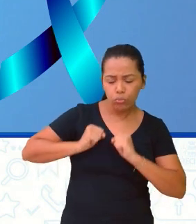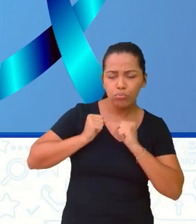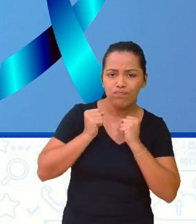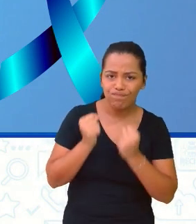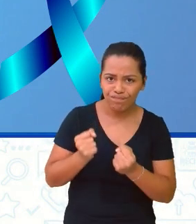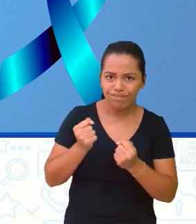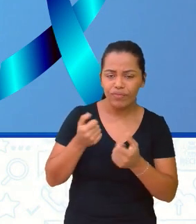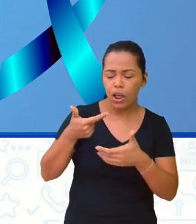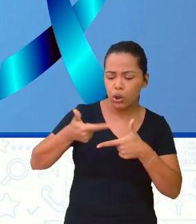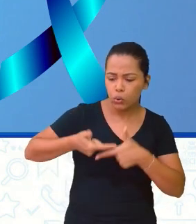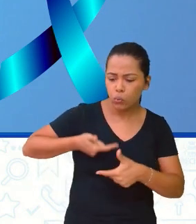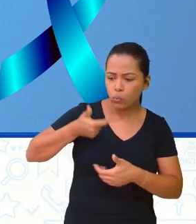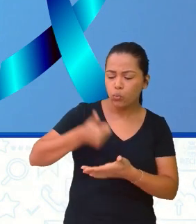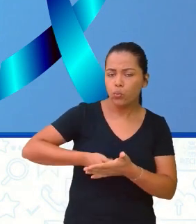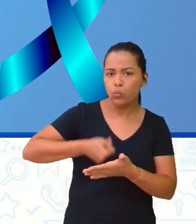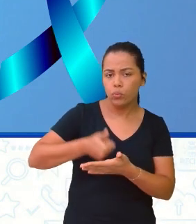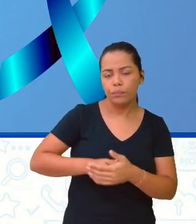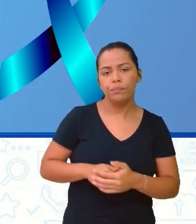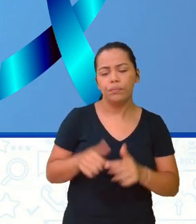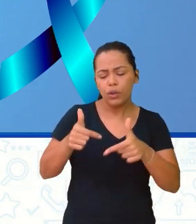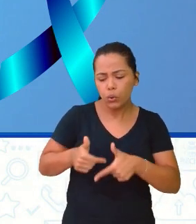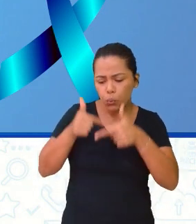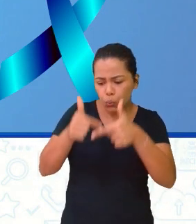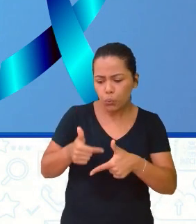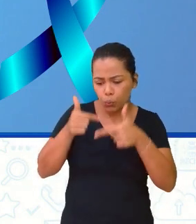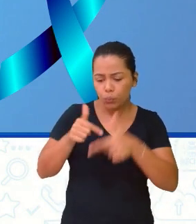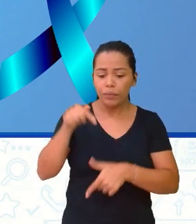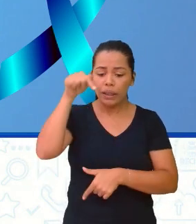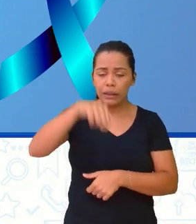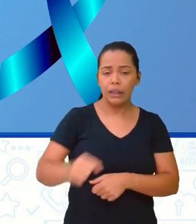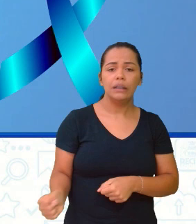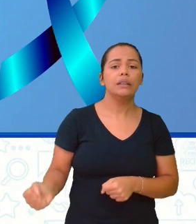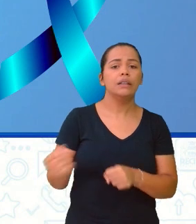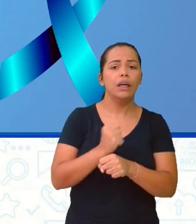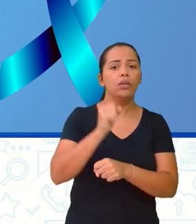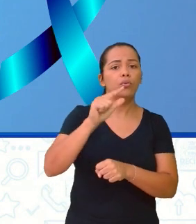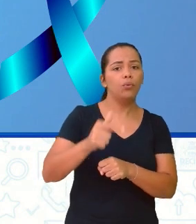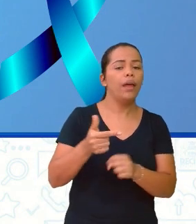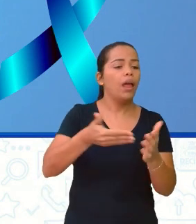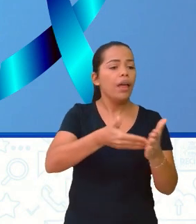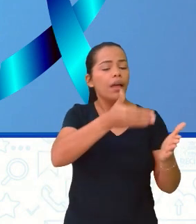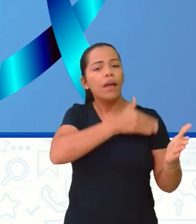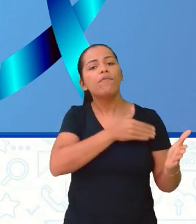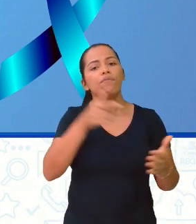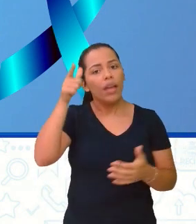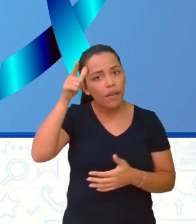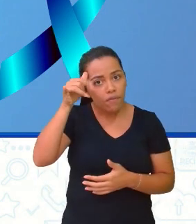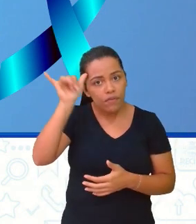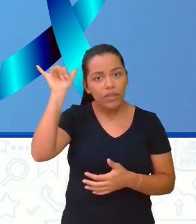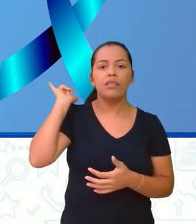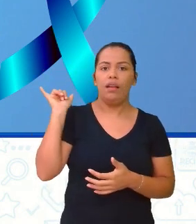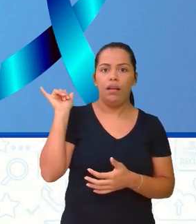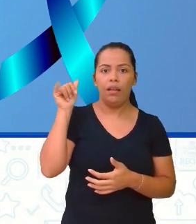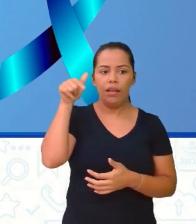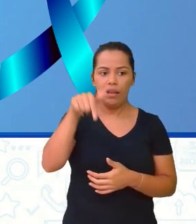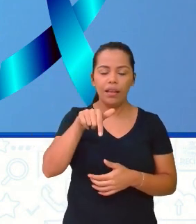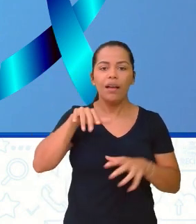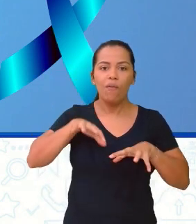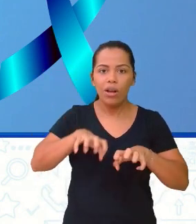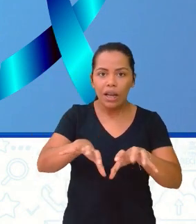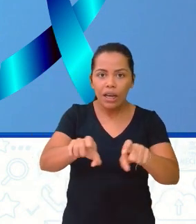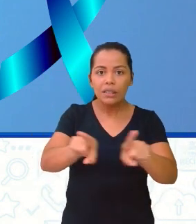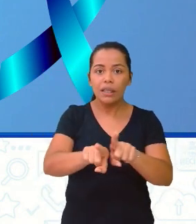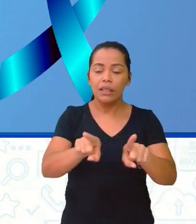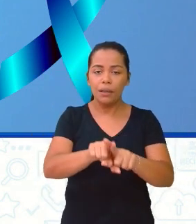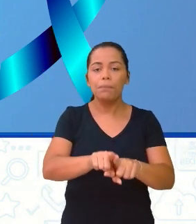é a questão aí da prevenção desse mal, mas também, principalmente, a prevenção em relação